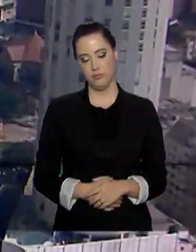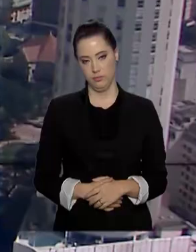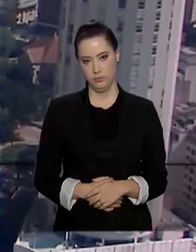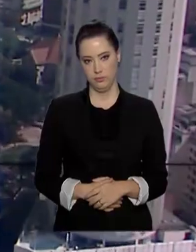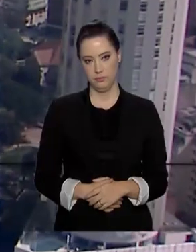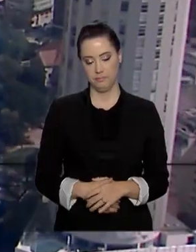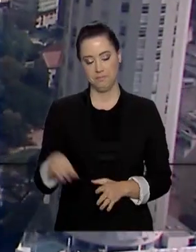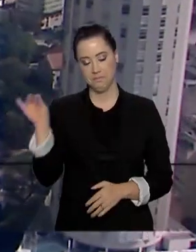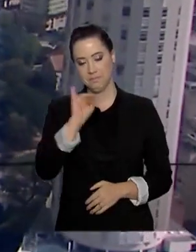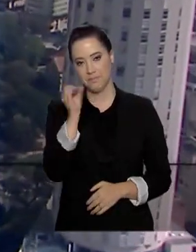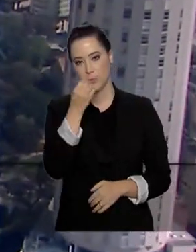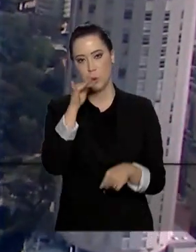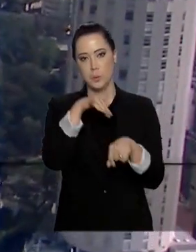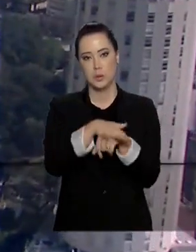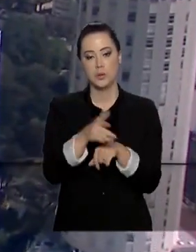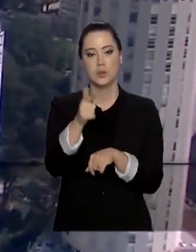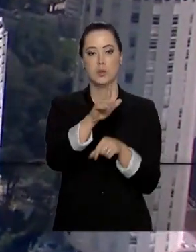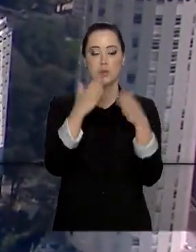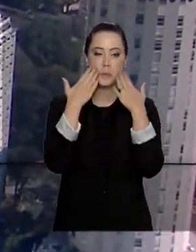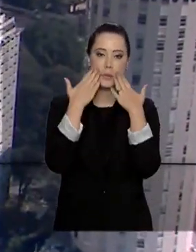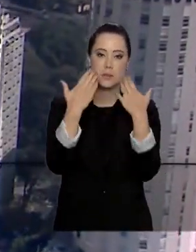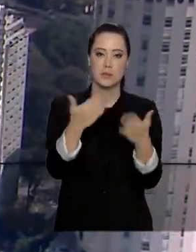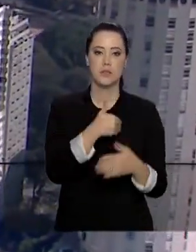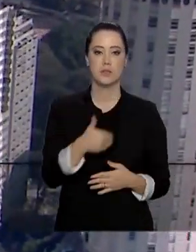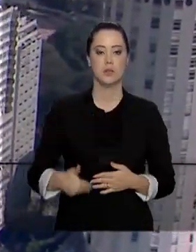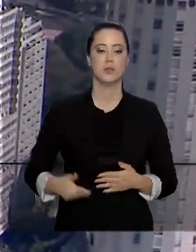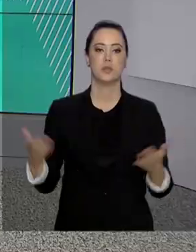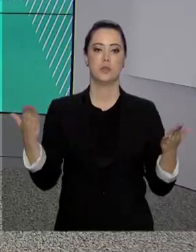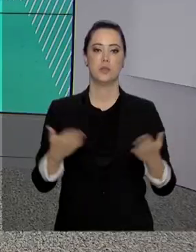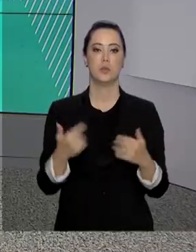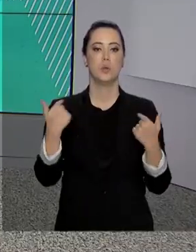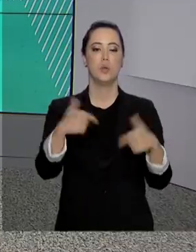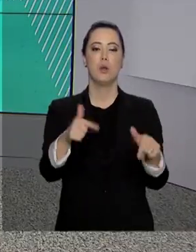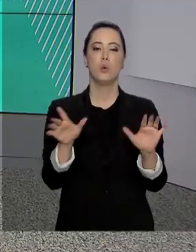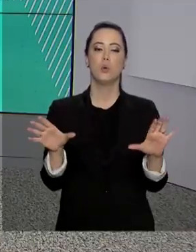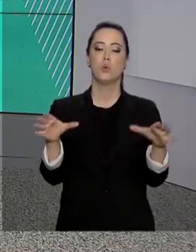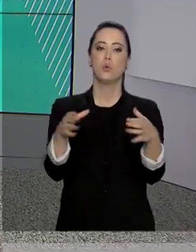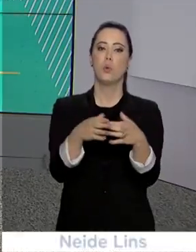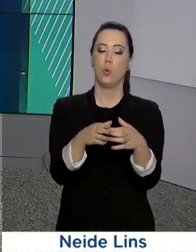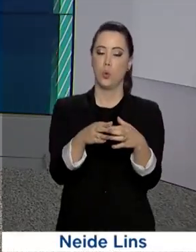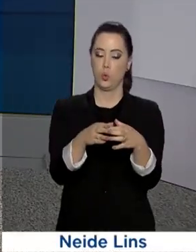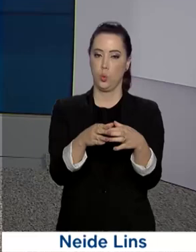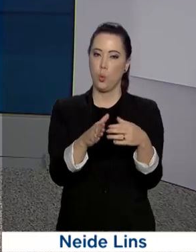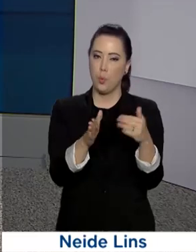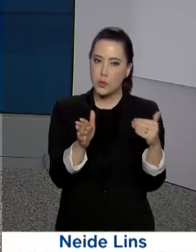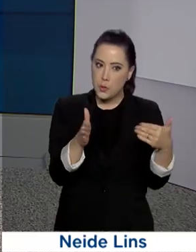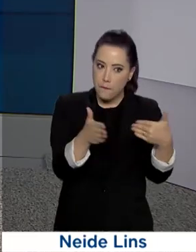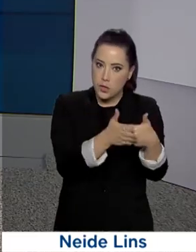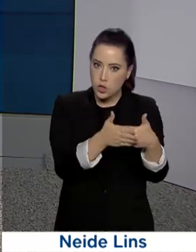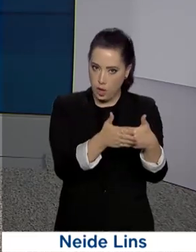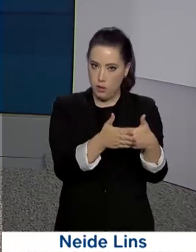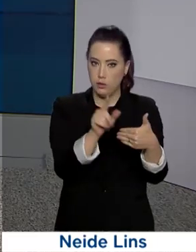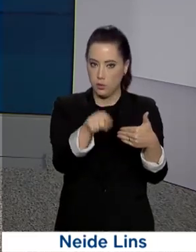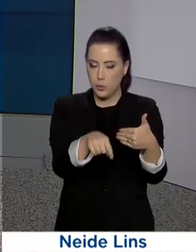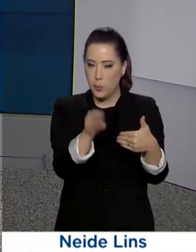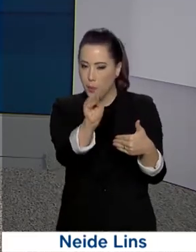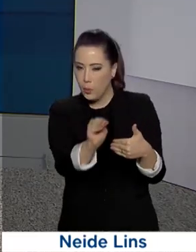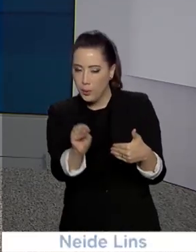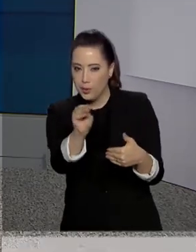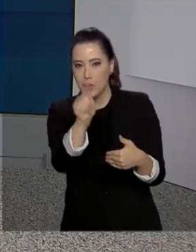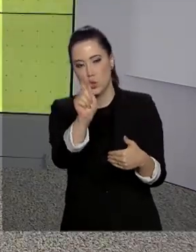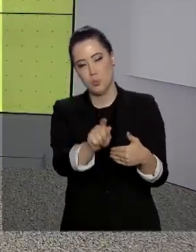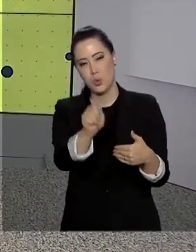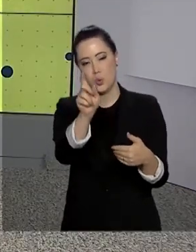Olá, boa noite. Já estamos de volta com o Governo Agora. O trabalho de grupos anônimos para a recuperação de dependentes